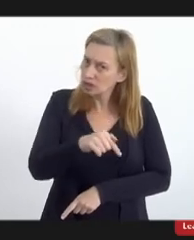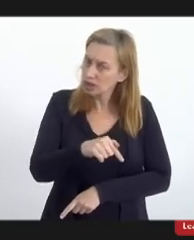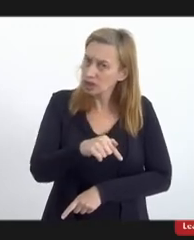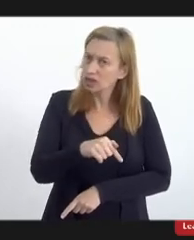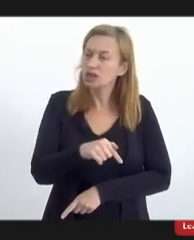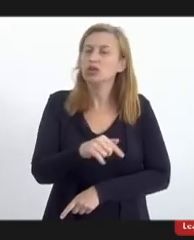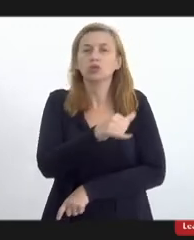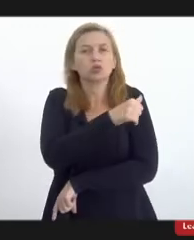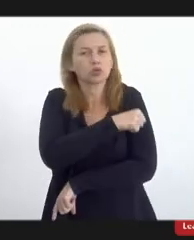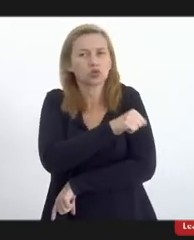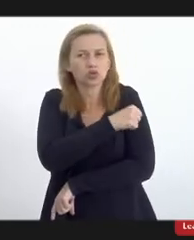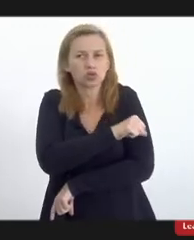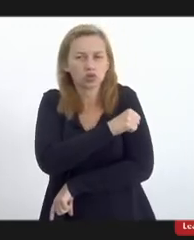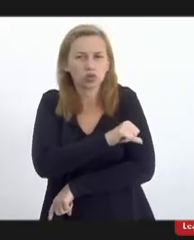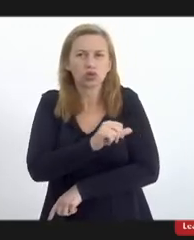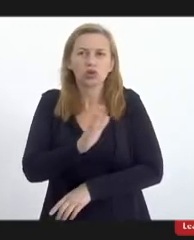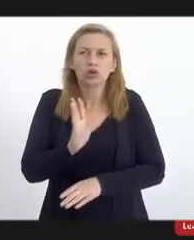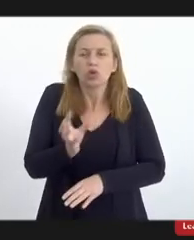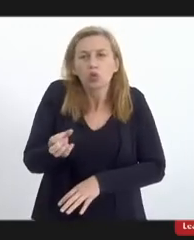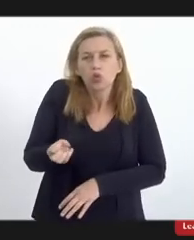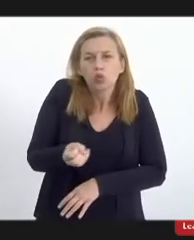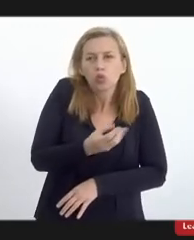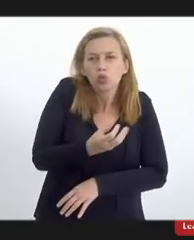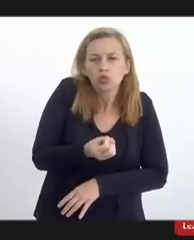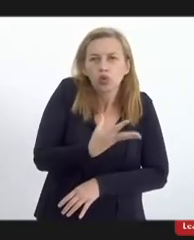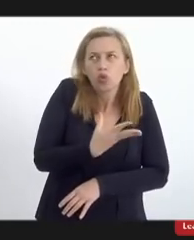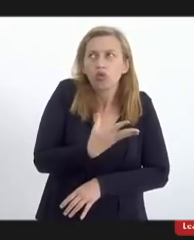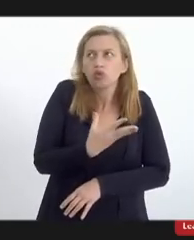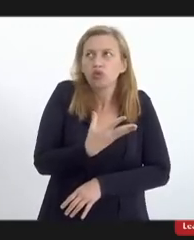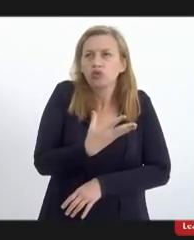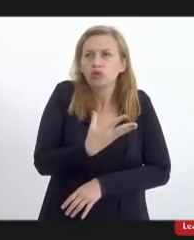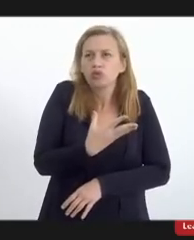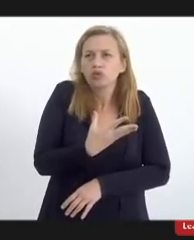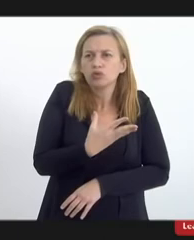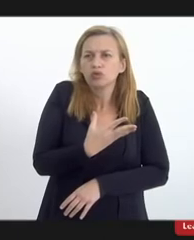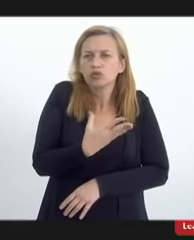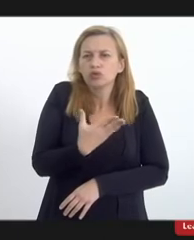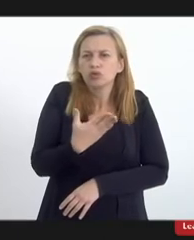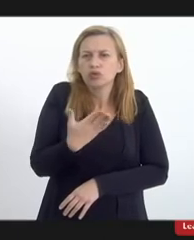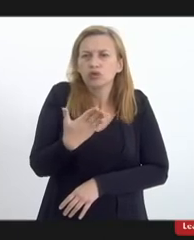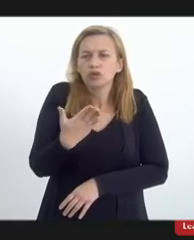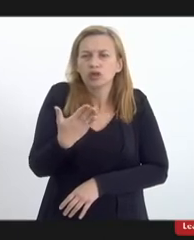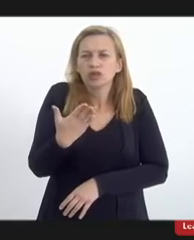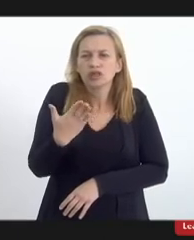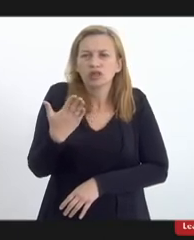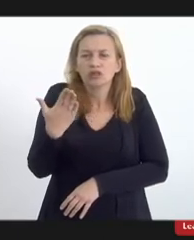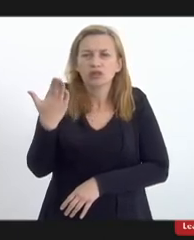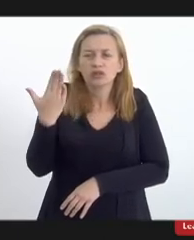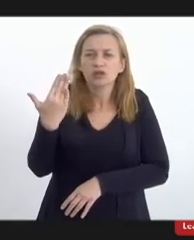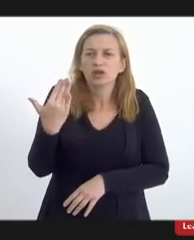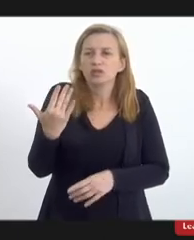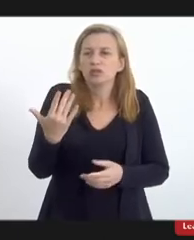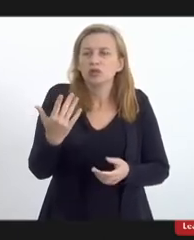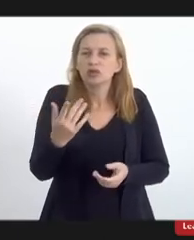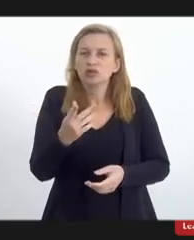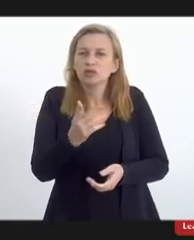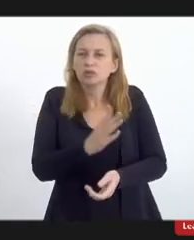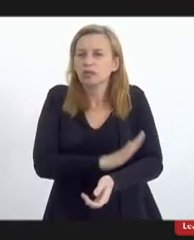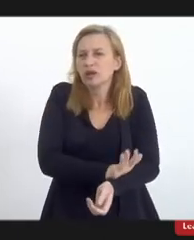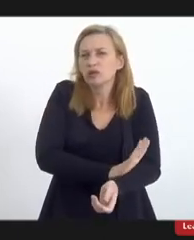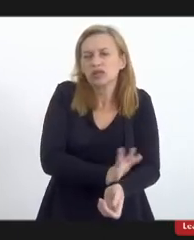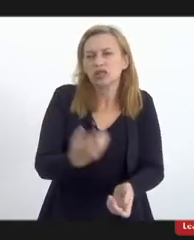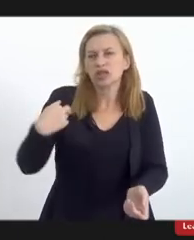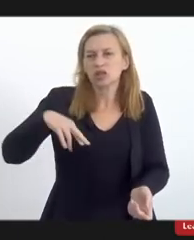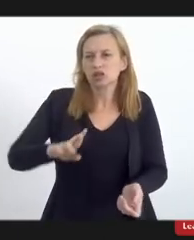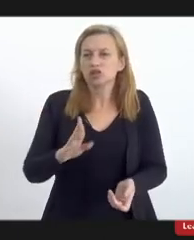tendo aqui no Rio de Janeiro, agora um novo, um novo fenômeno de preconceito religioso, que é o seguinte,